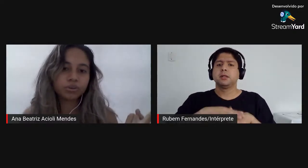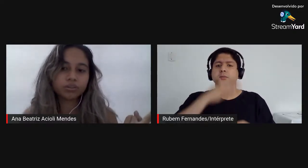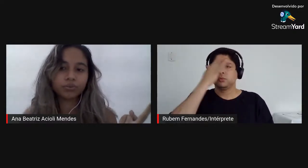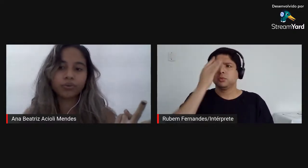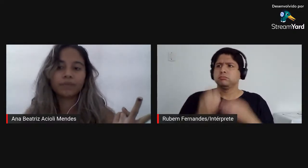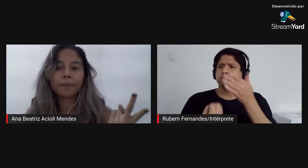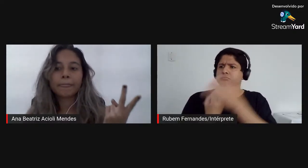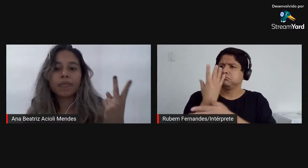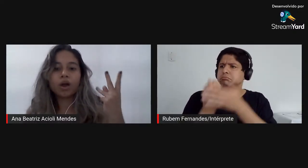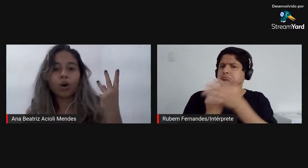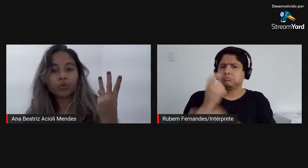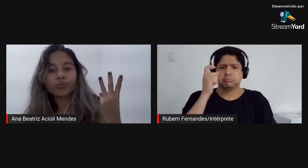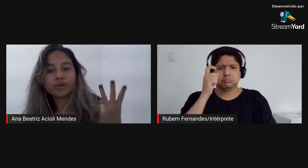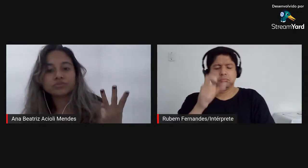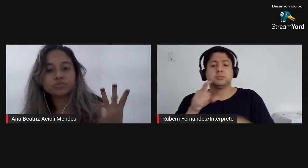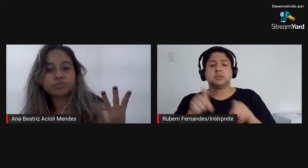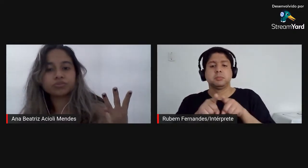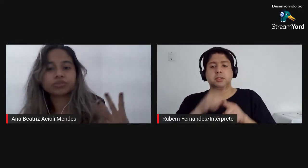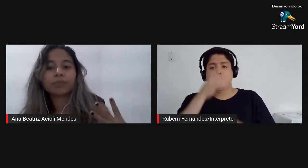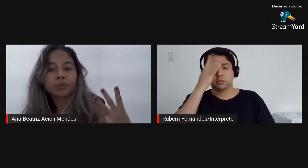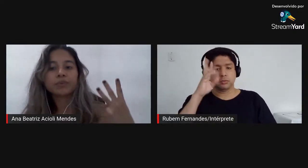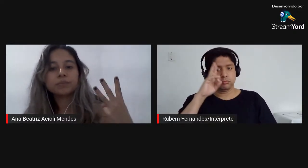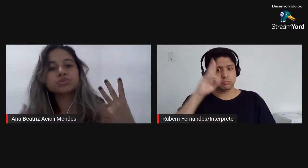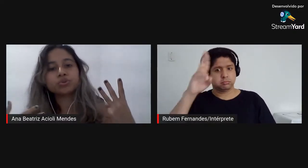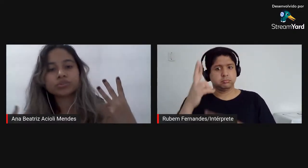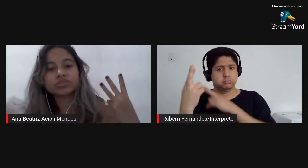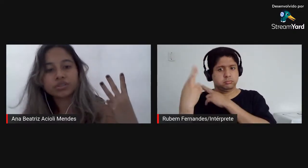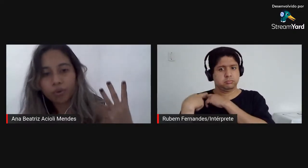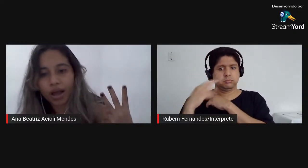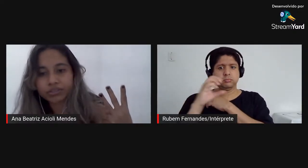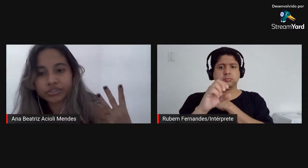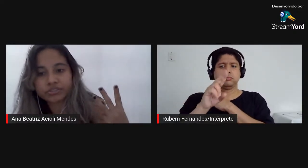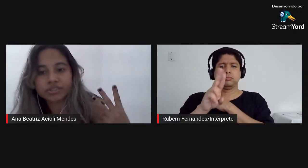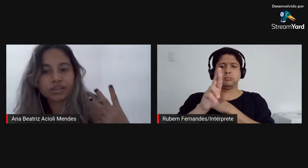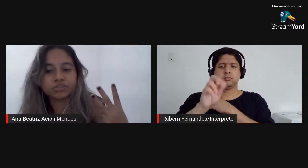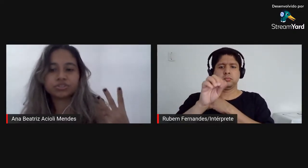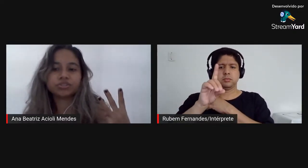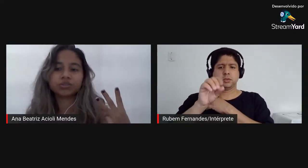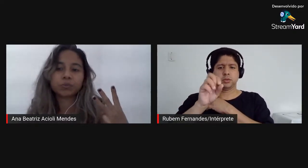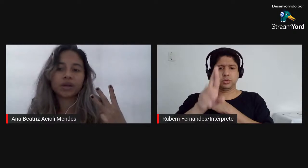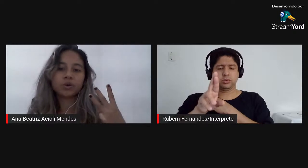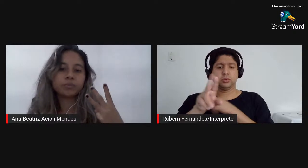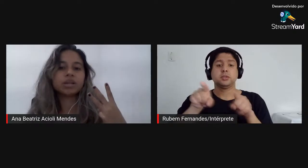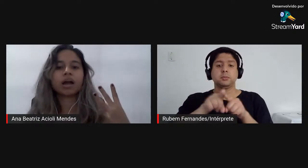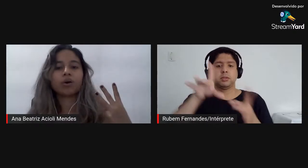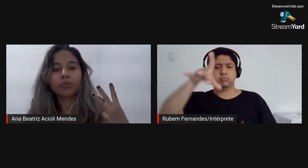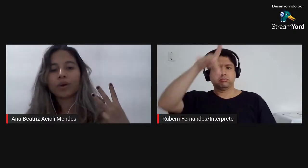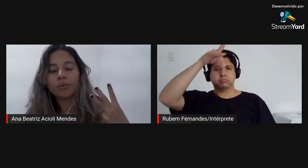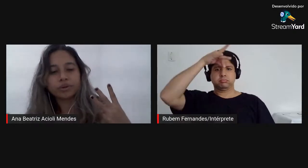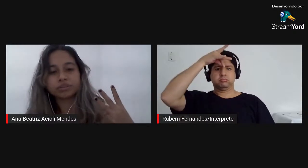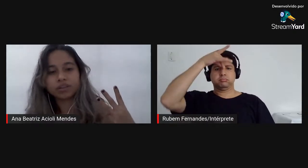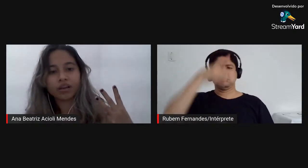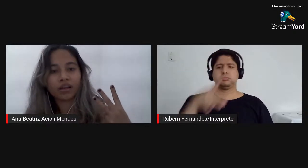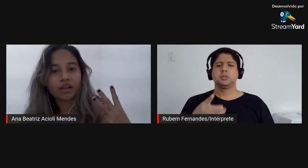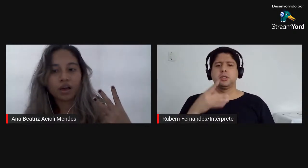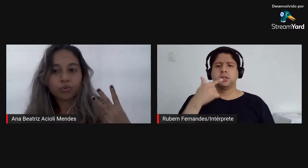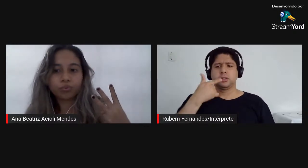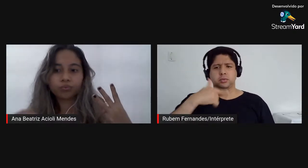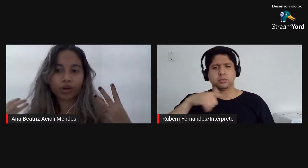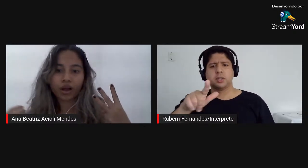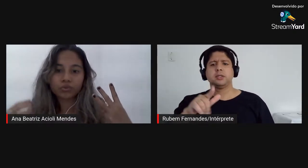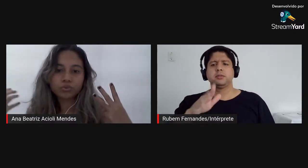curador. Ou quando nos apropriamos de outras linguagens artísticas para comunicar alguma coisa,